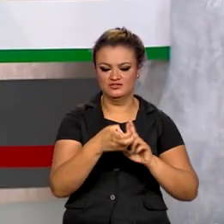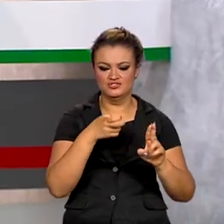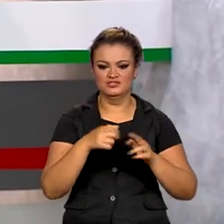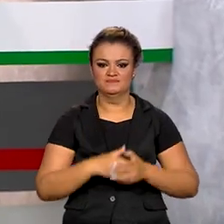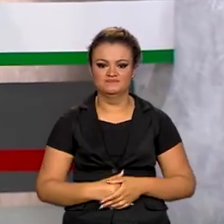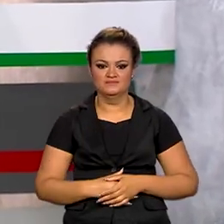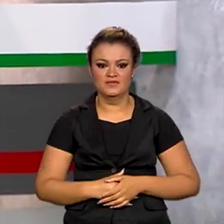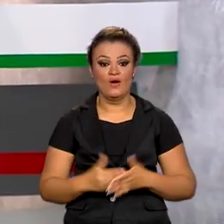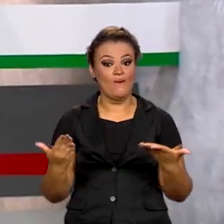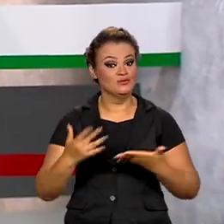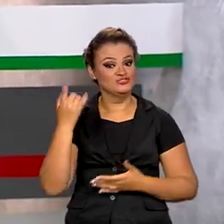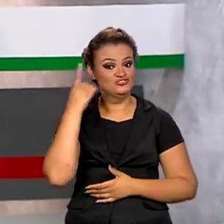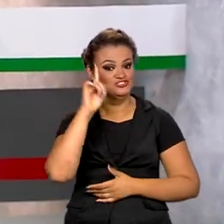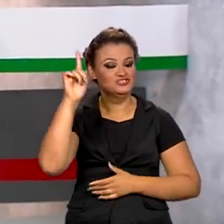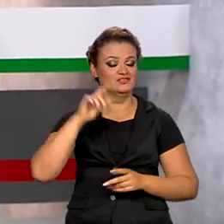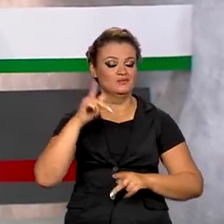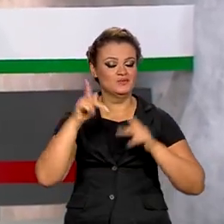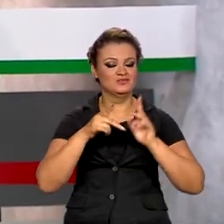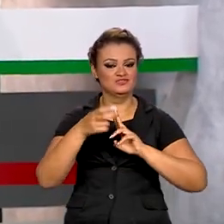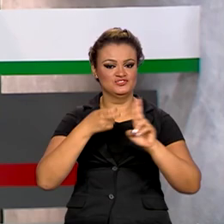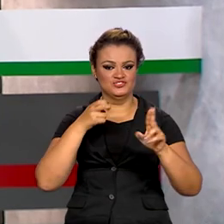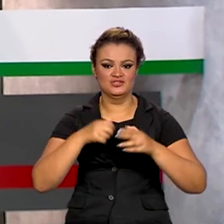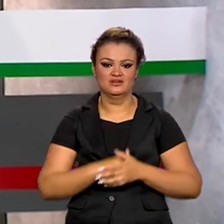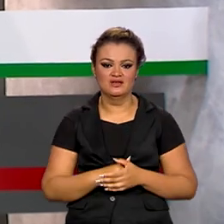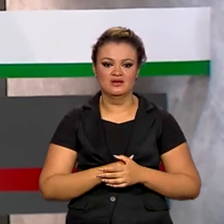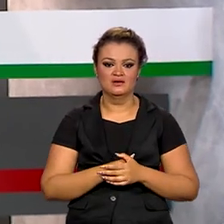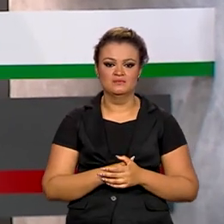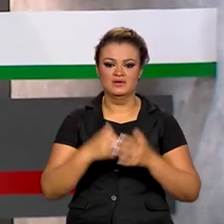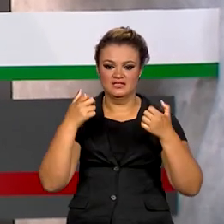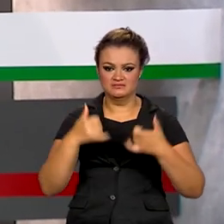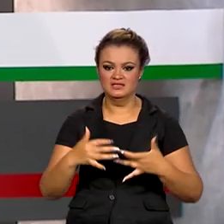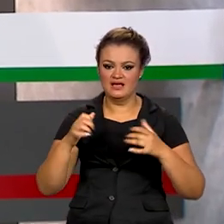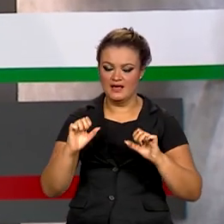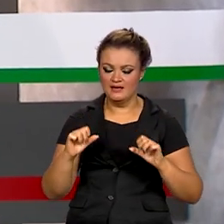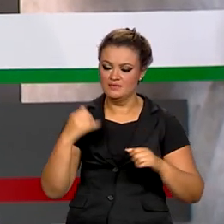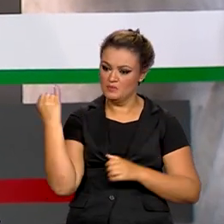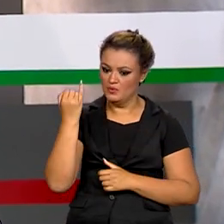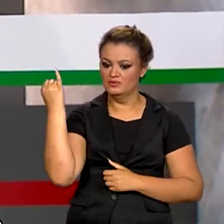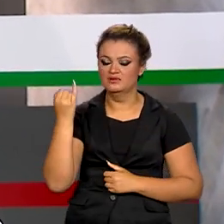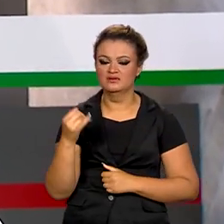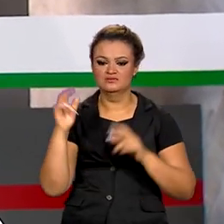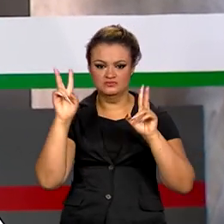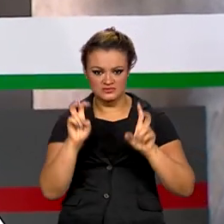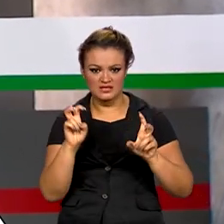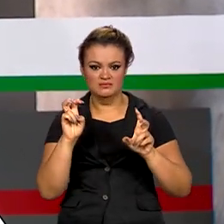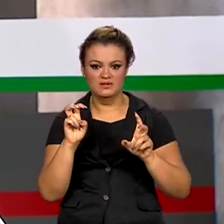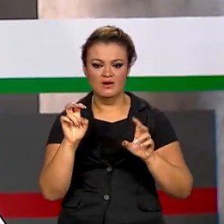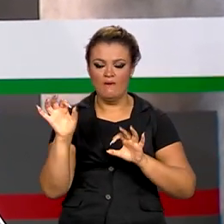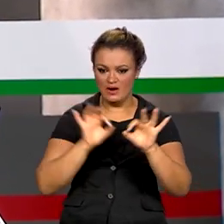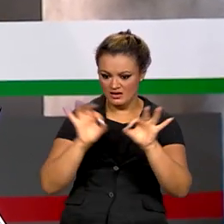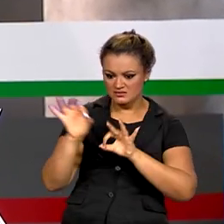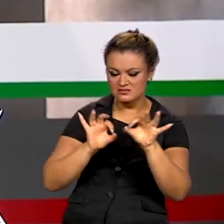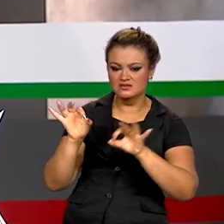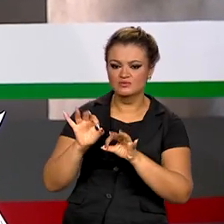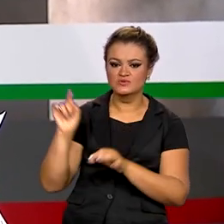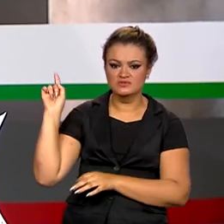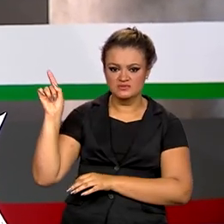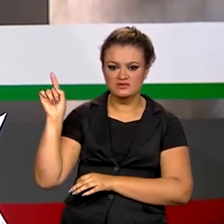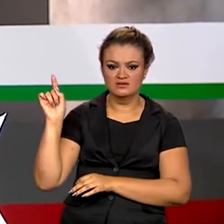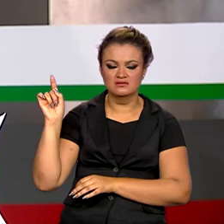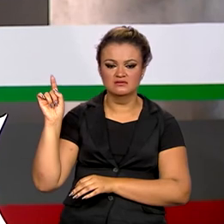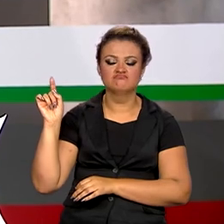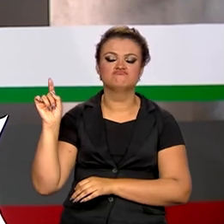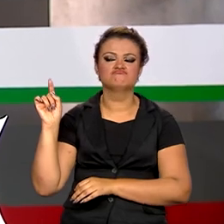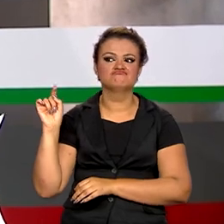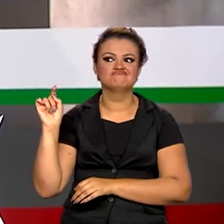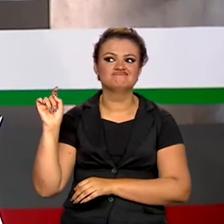E hoje é dia dos povos indígenas. Para reforçar a importância desta data, preparamos uma matéria especial sobre a criação